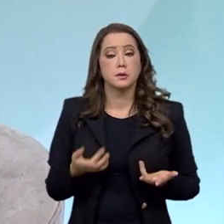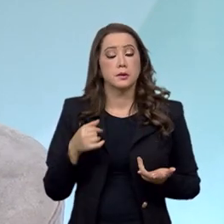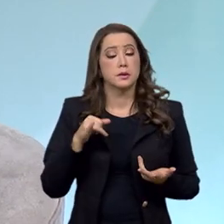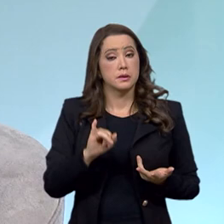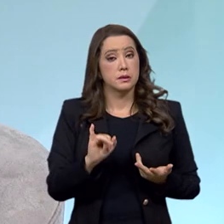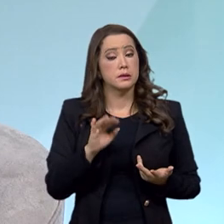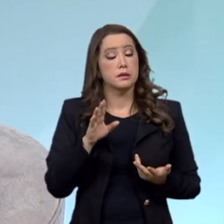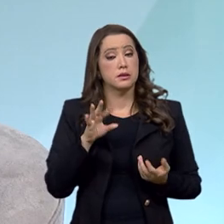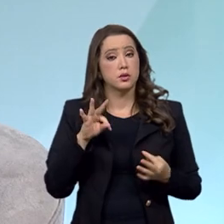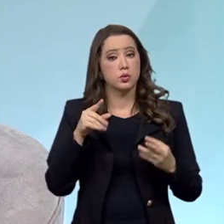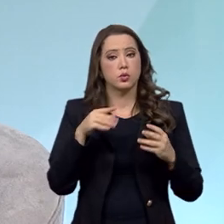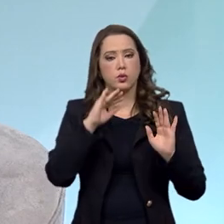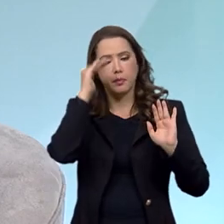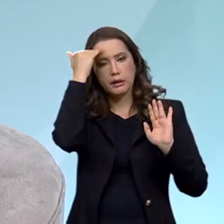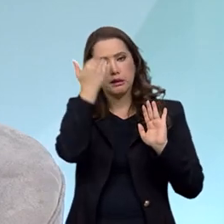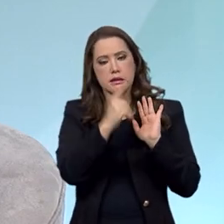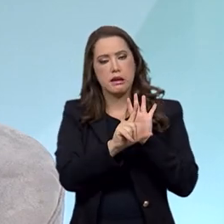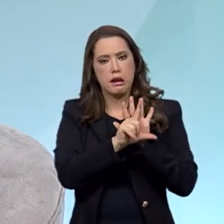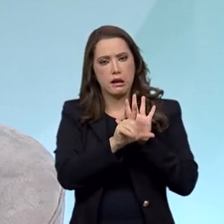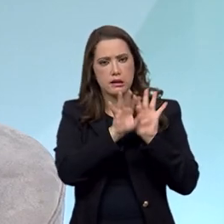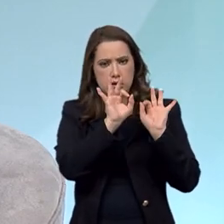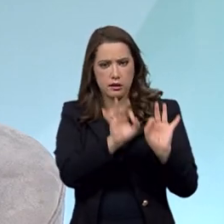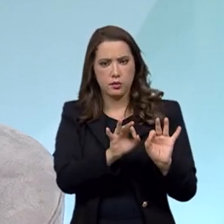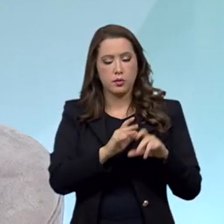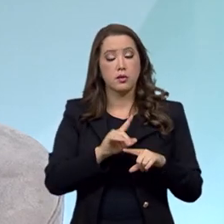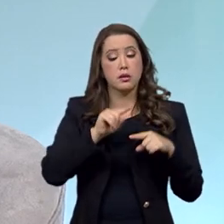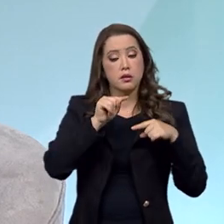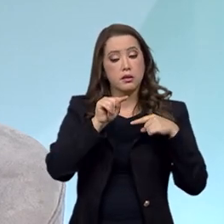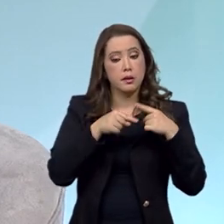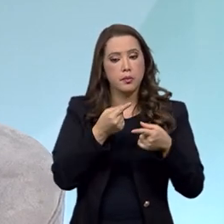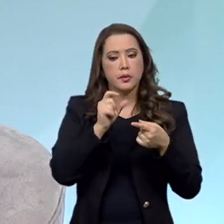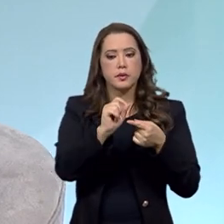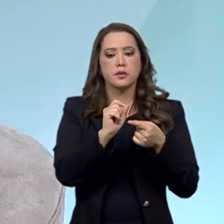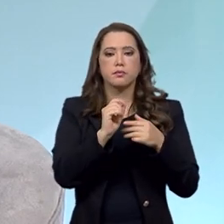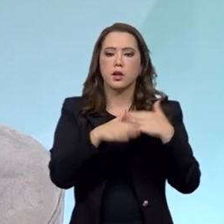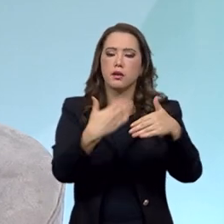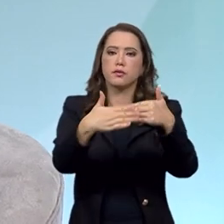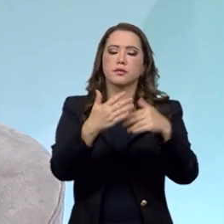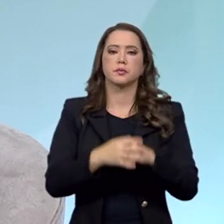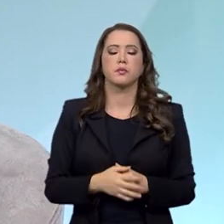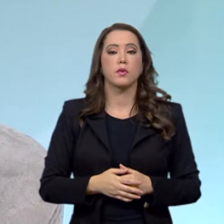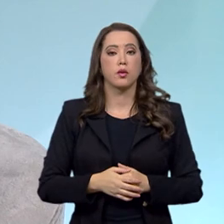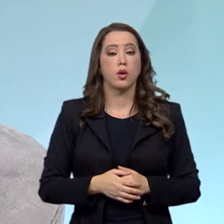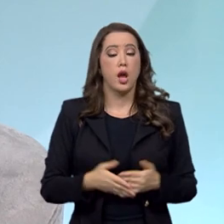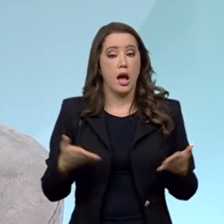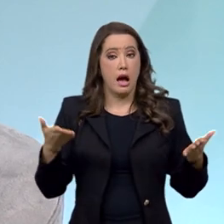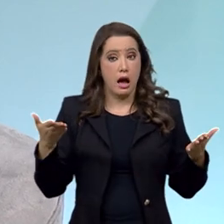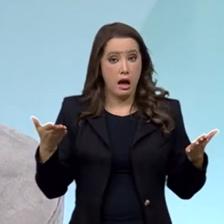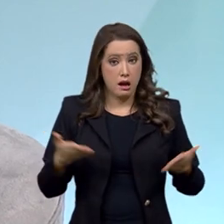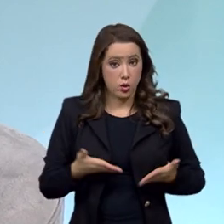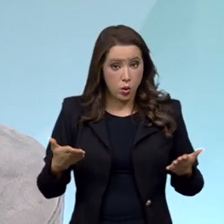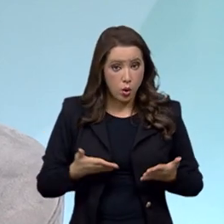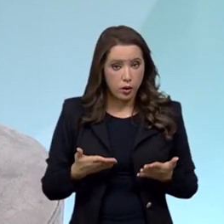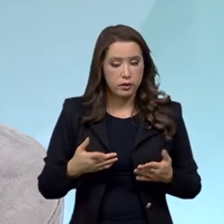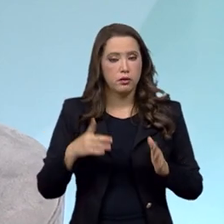se é compatível com as nossas leis. E, a partir daí, ele avança. Neste momento, o decreto foi submetido